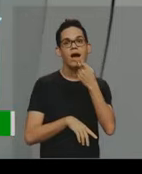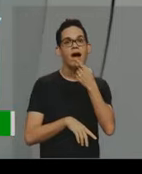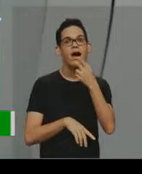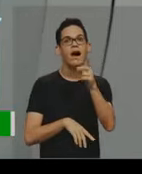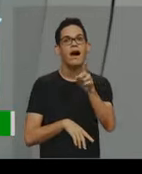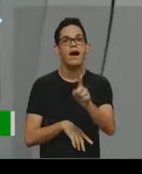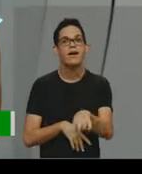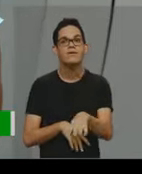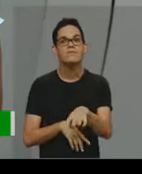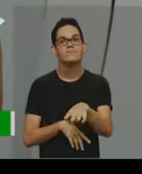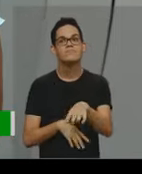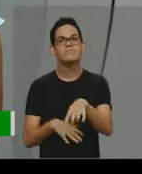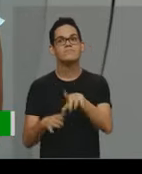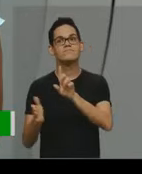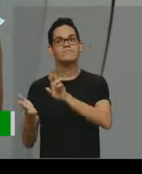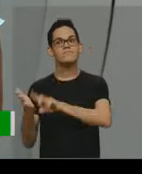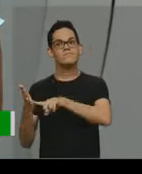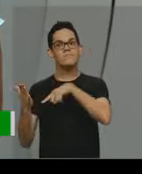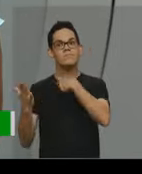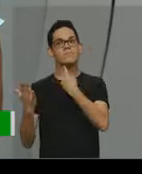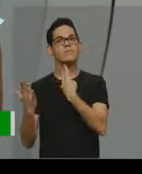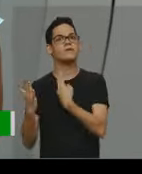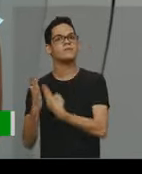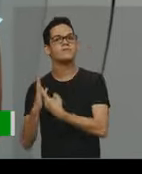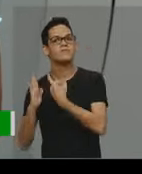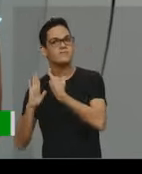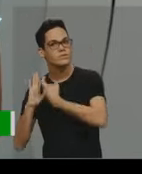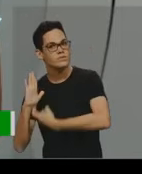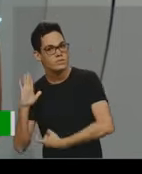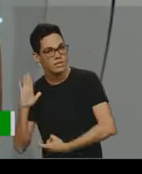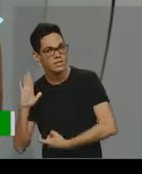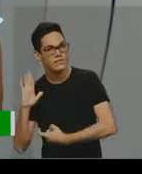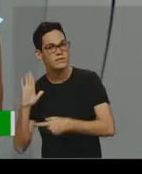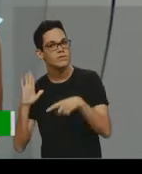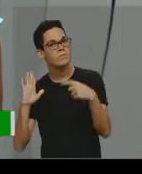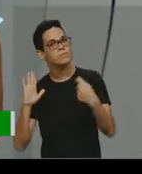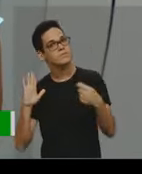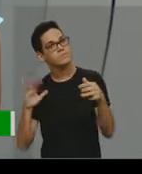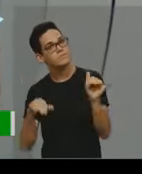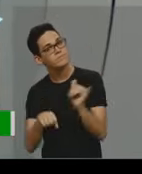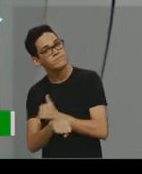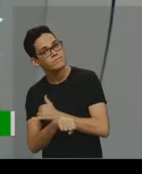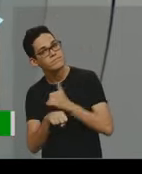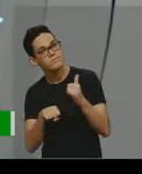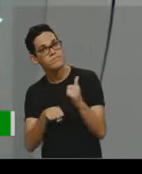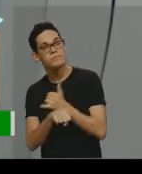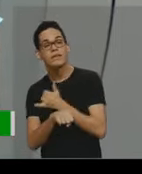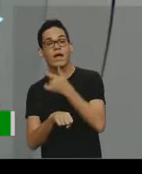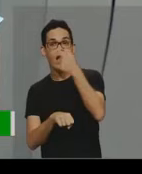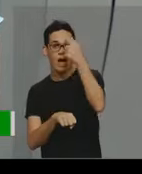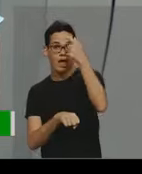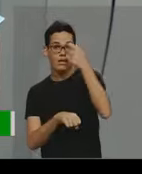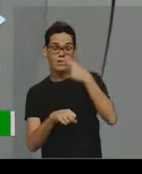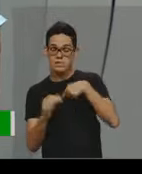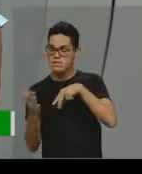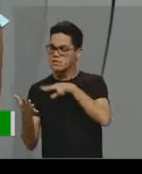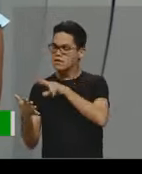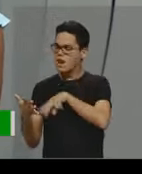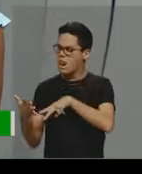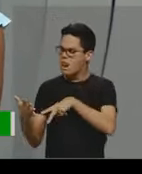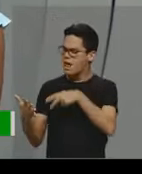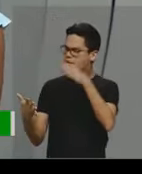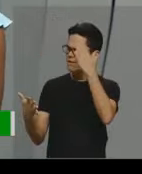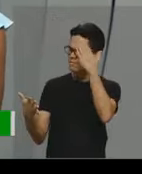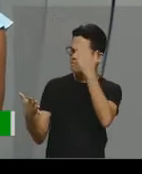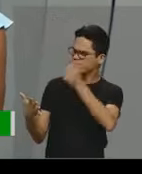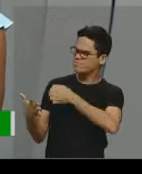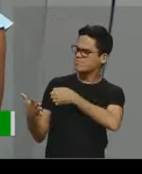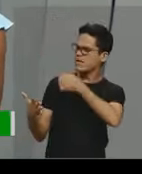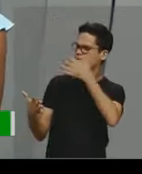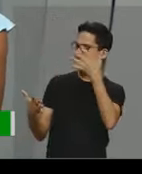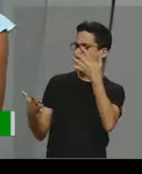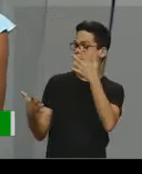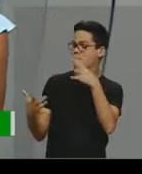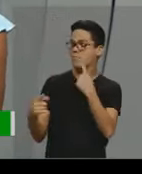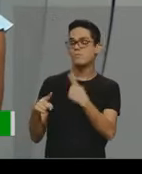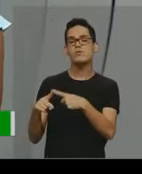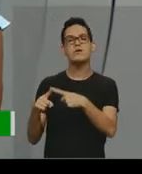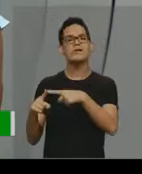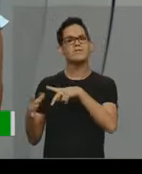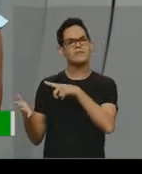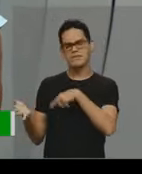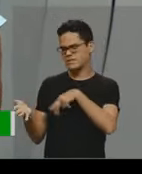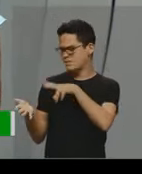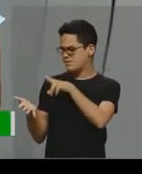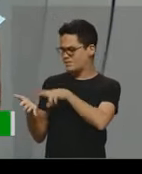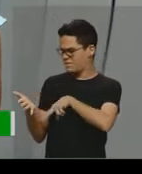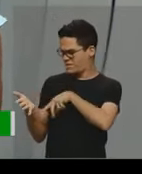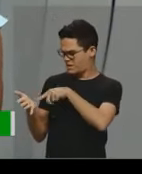interpretação do texto também, né, isso envolve a interpretação e a compreensão do texto, porque a interpretação, porque você